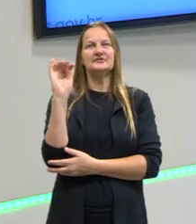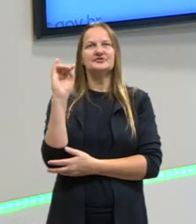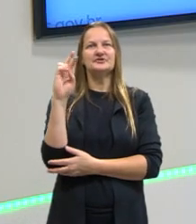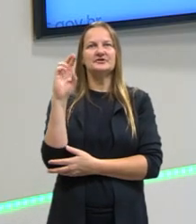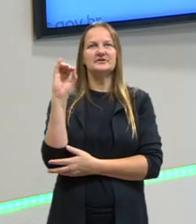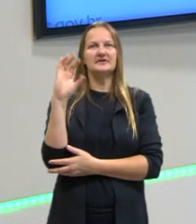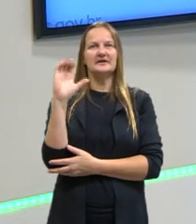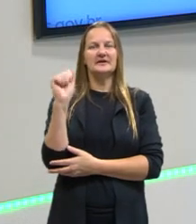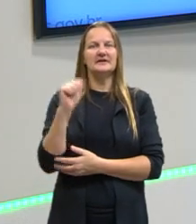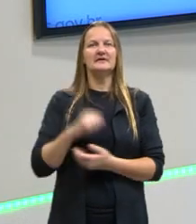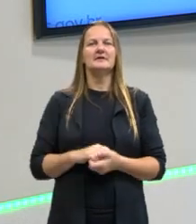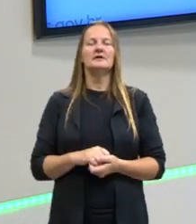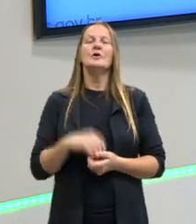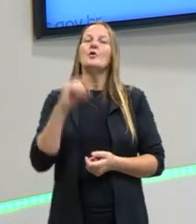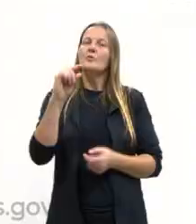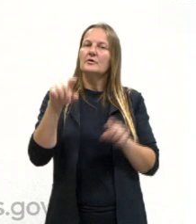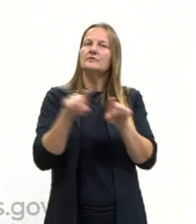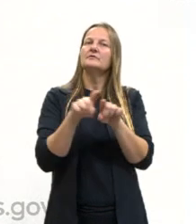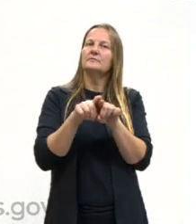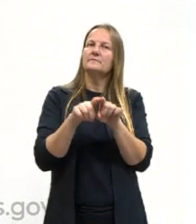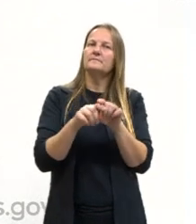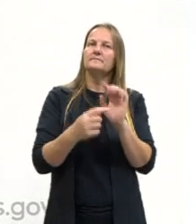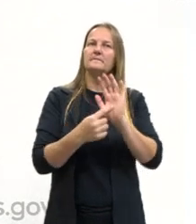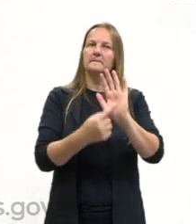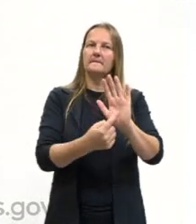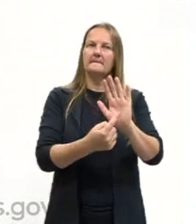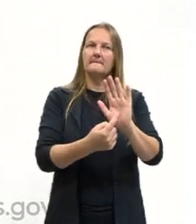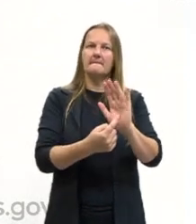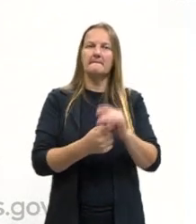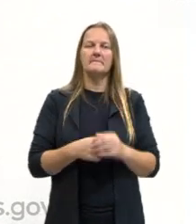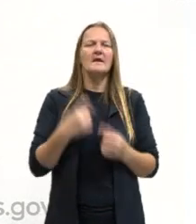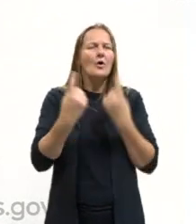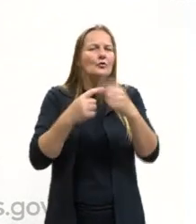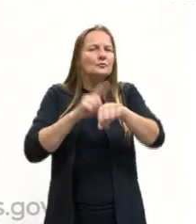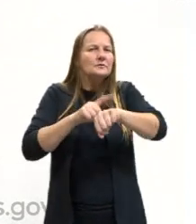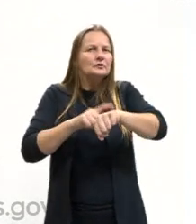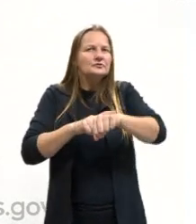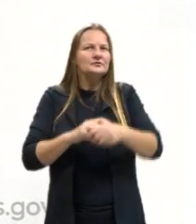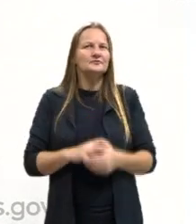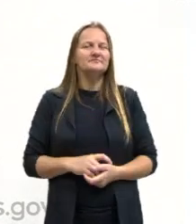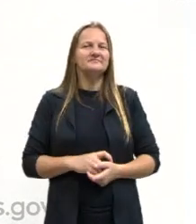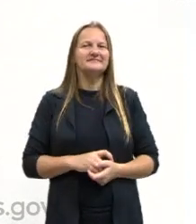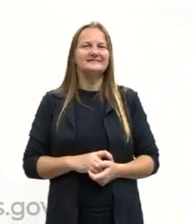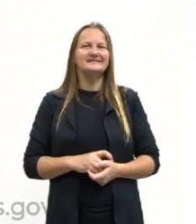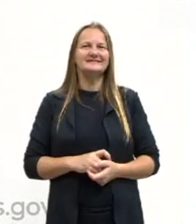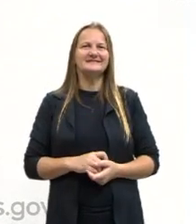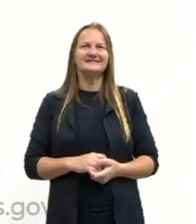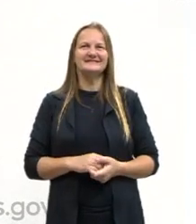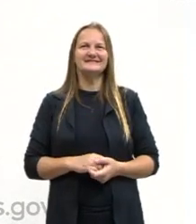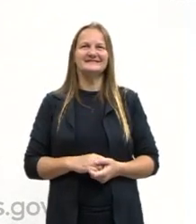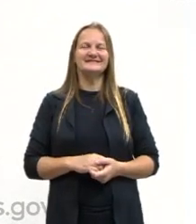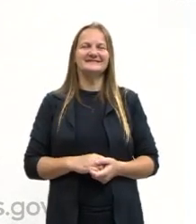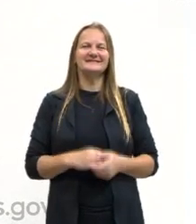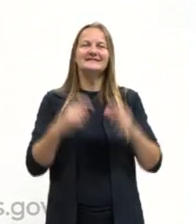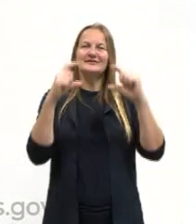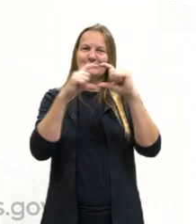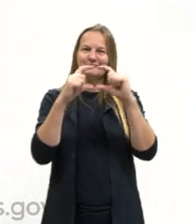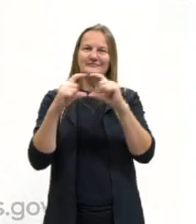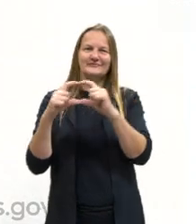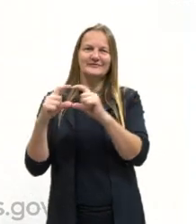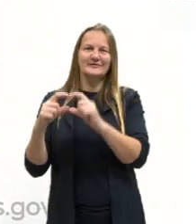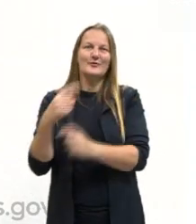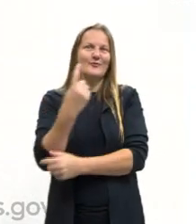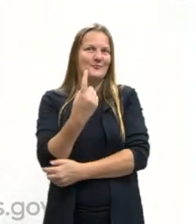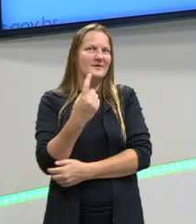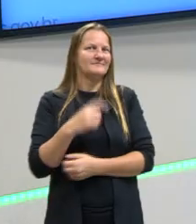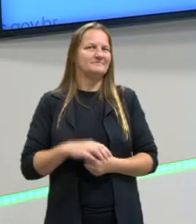daí eu vou trabalhar um pouquinho de questão com vocês porque temos aí ainda uns minutos e eu não quero terminar nossa aula de hoje sem trabalhar ao menos